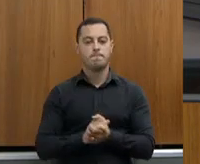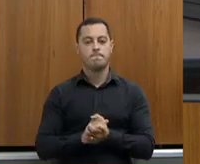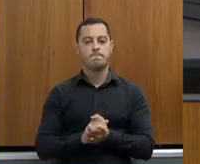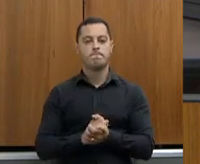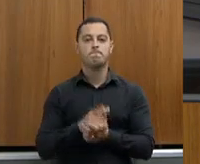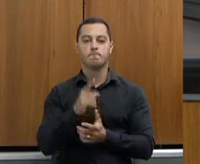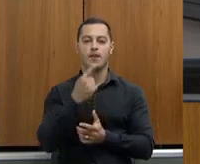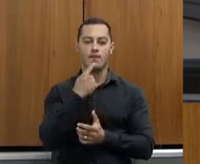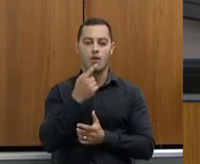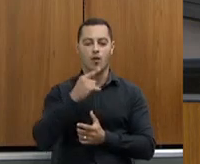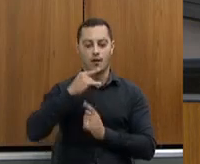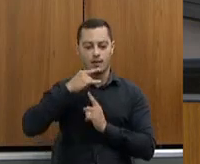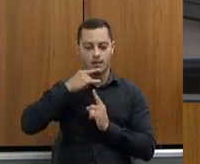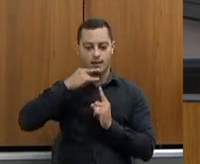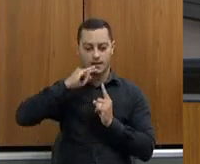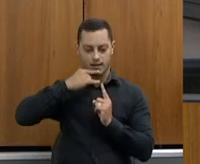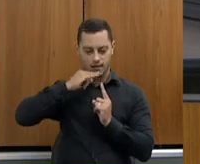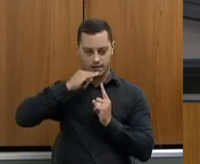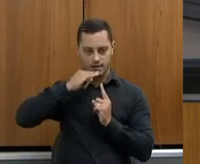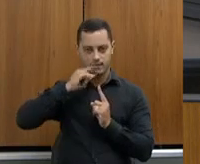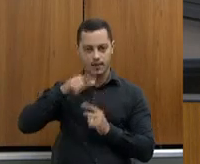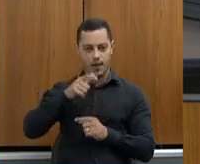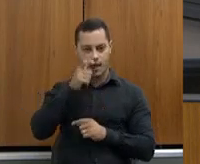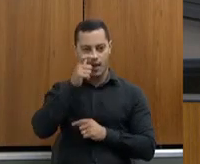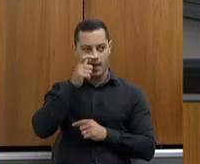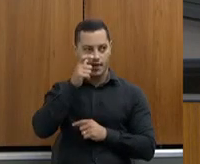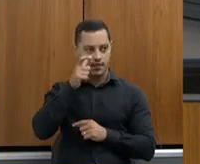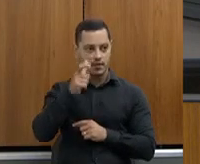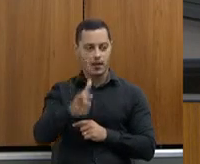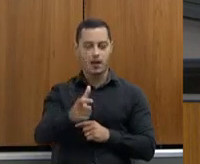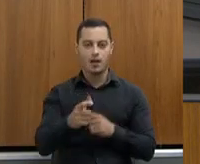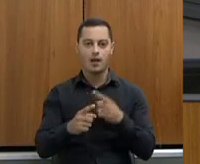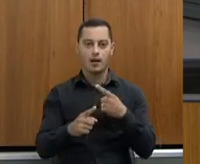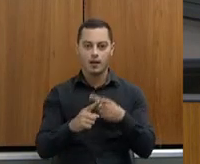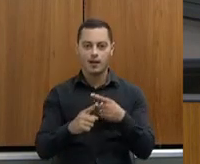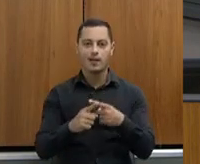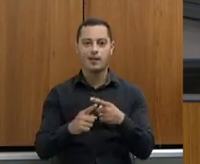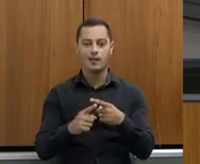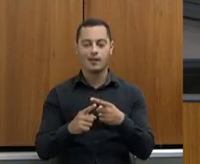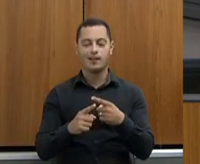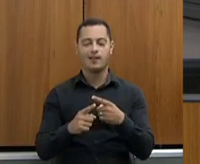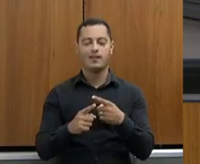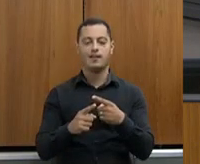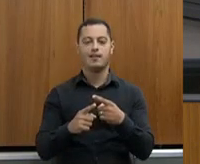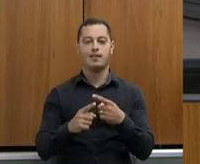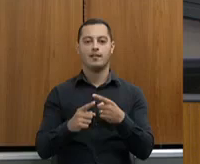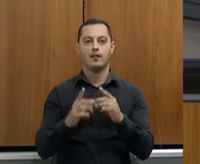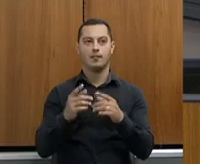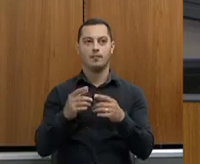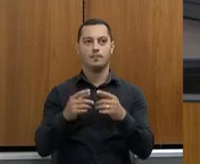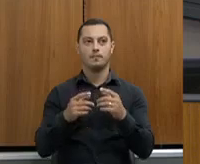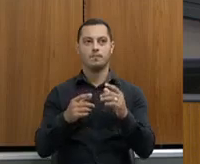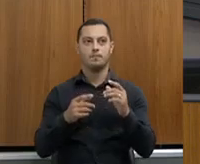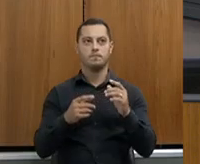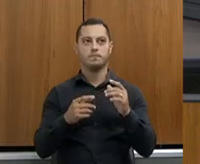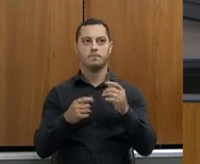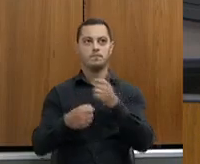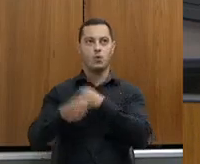cachaça, é interessante, porque a conta cresceu também. Nós, em 2018,